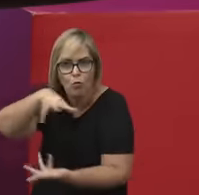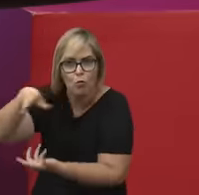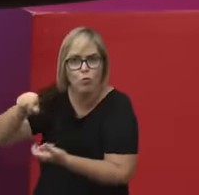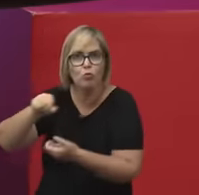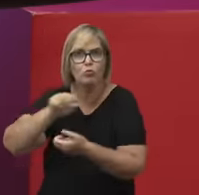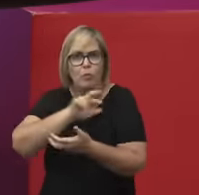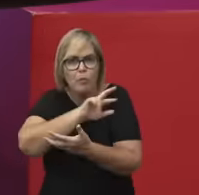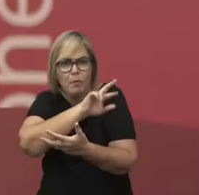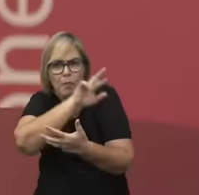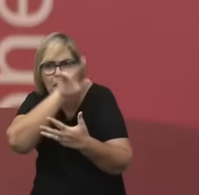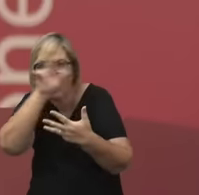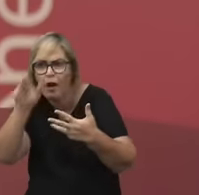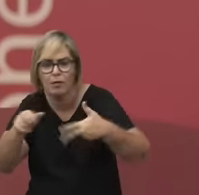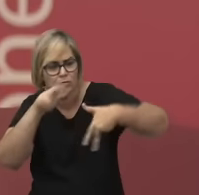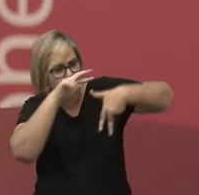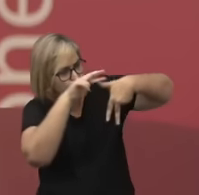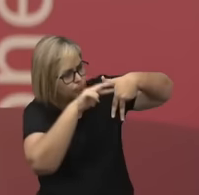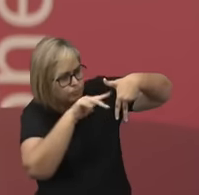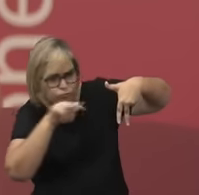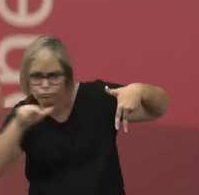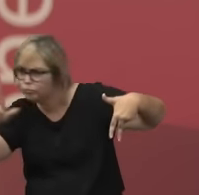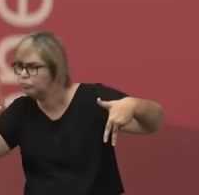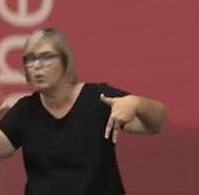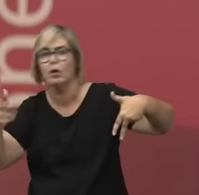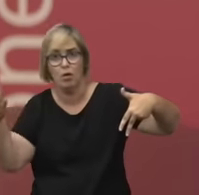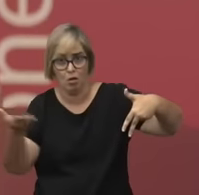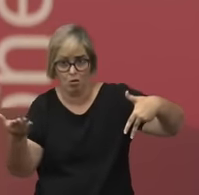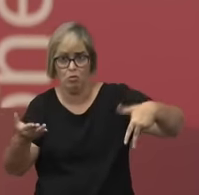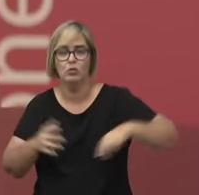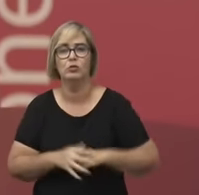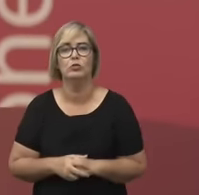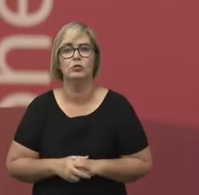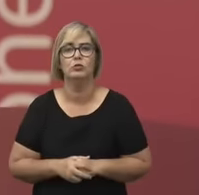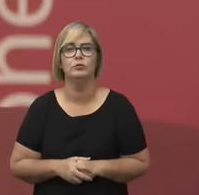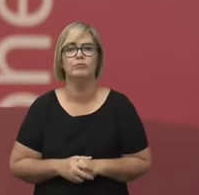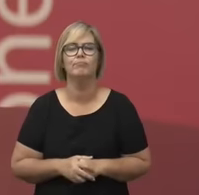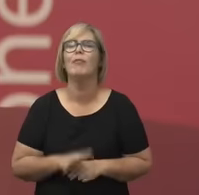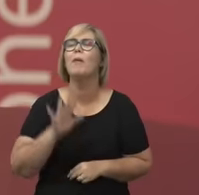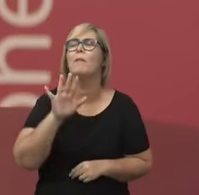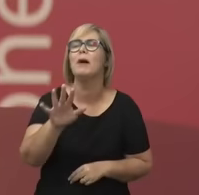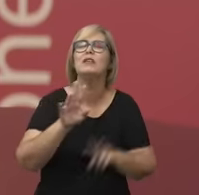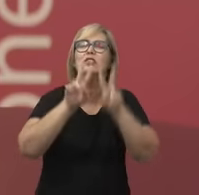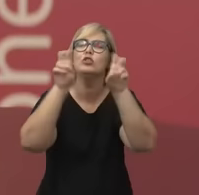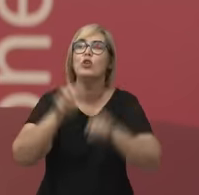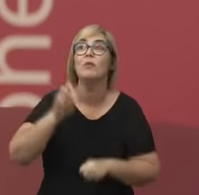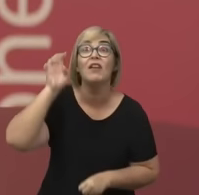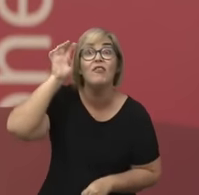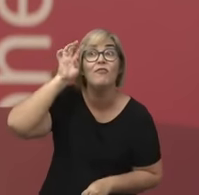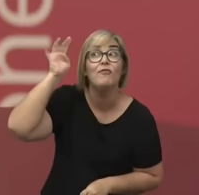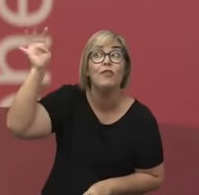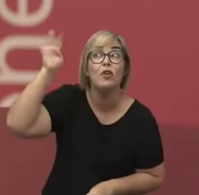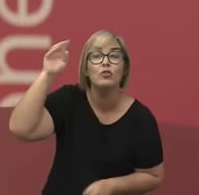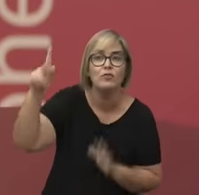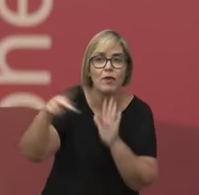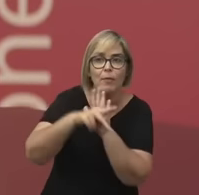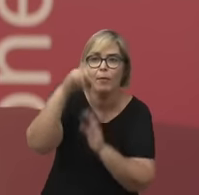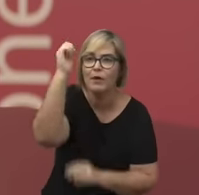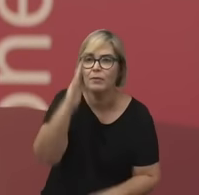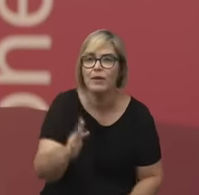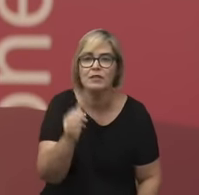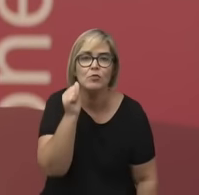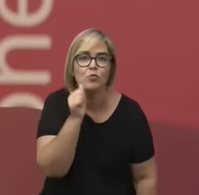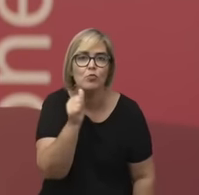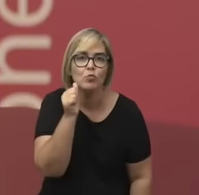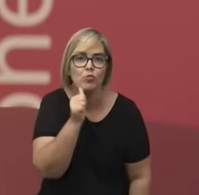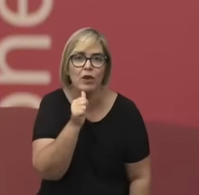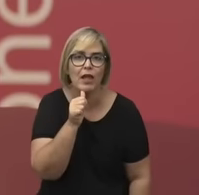E aí, no que diz respeito à filosofia feita no Brasil por mulheres, eu acho